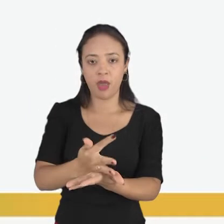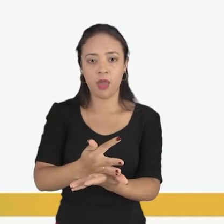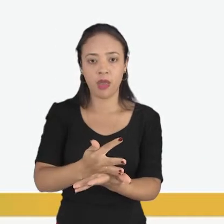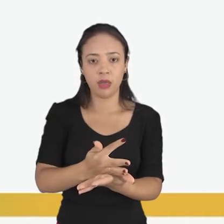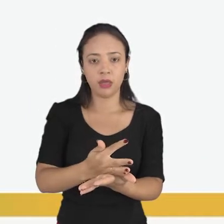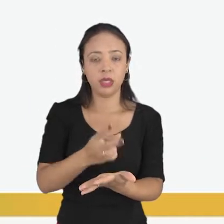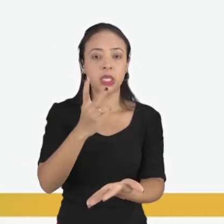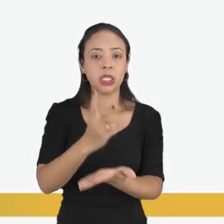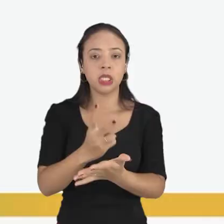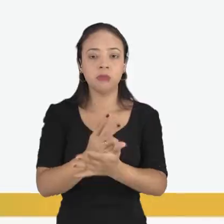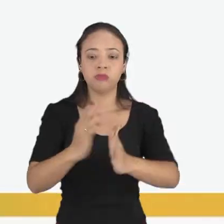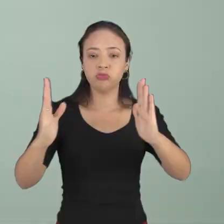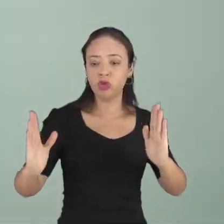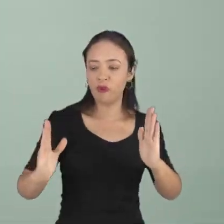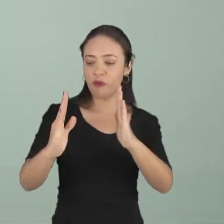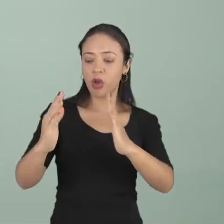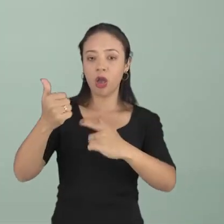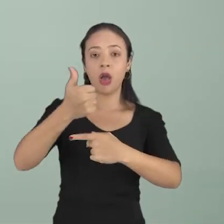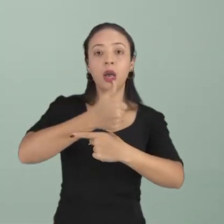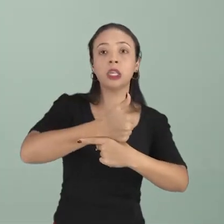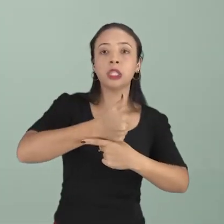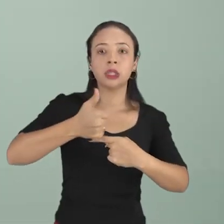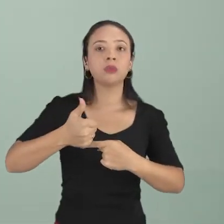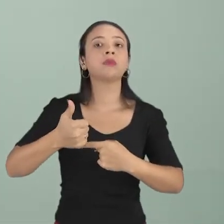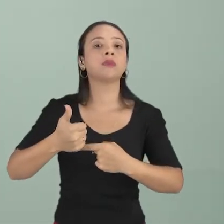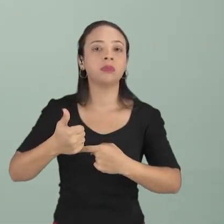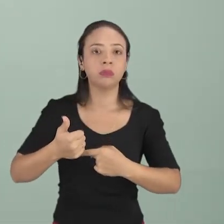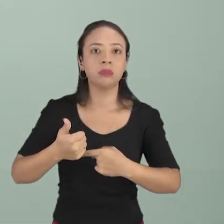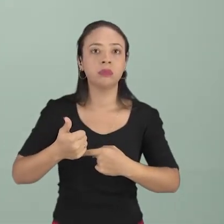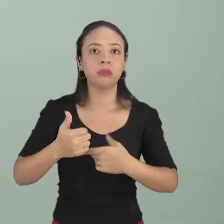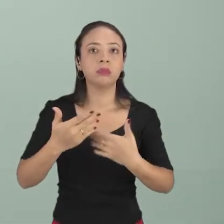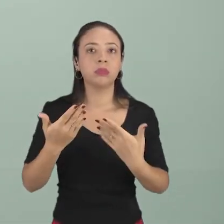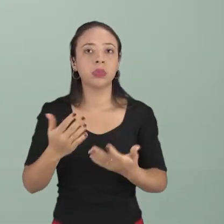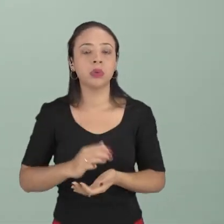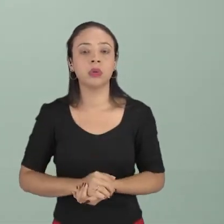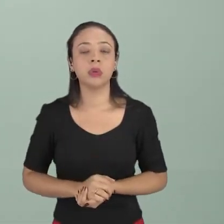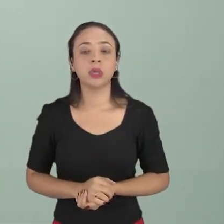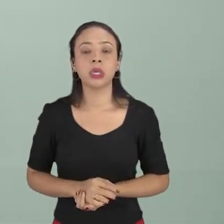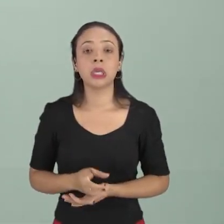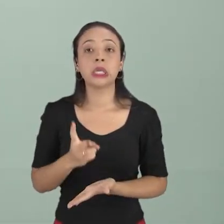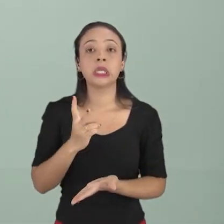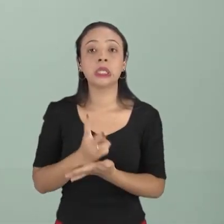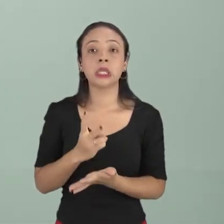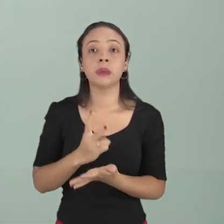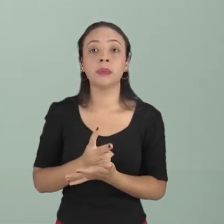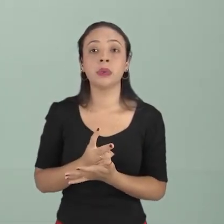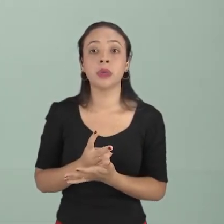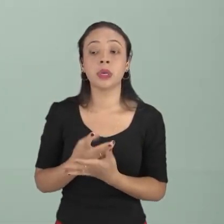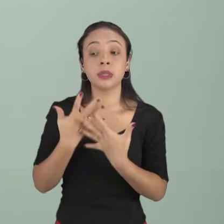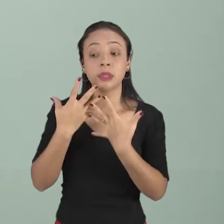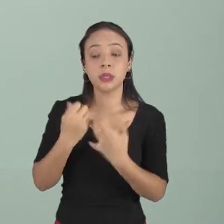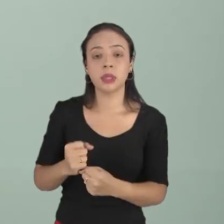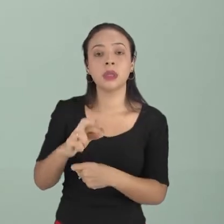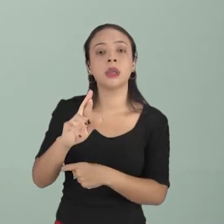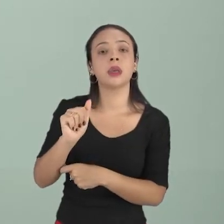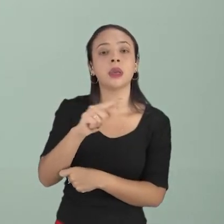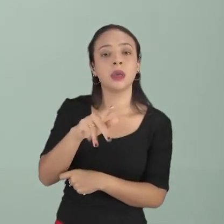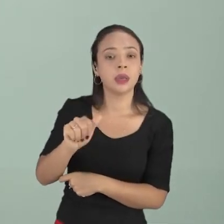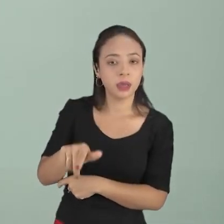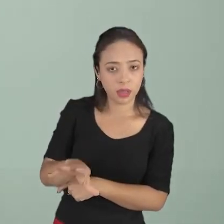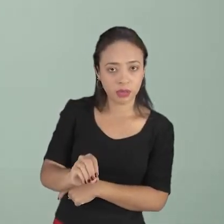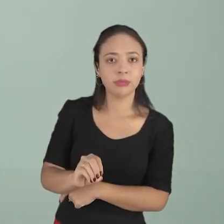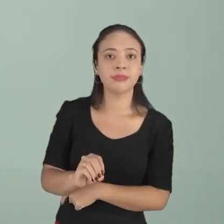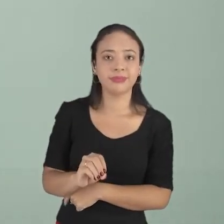qualquer período da humanidade. Então, o Espiritismo é uma religião que não despreza a razão. Aliás, nenhuma delas despreza,